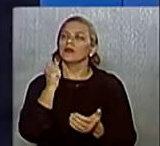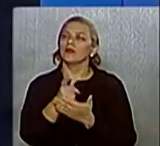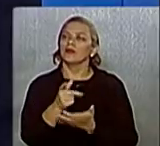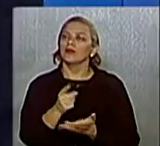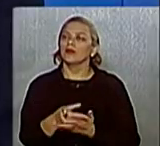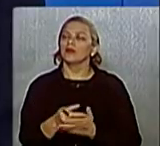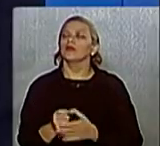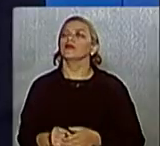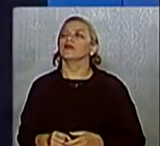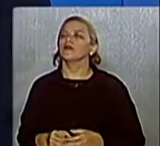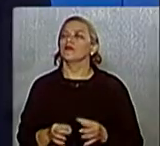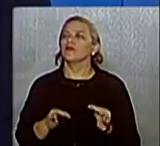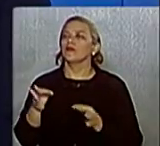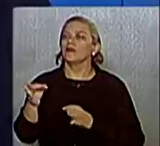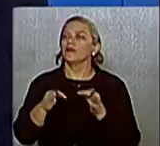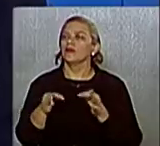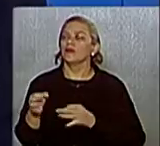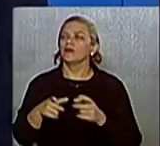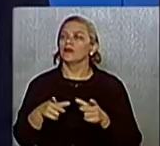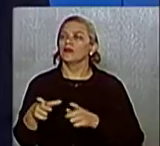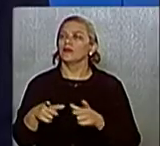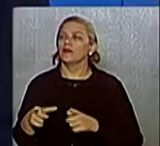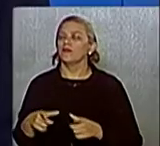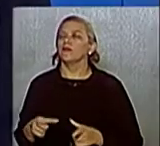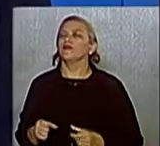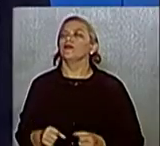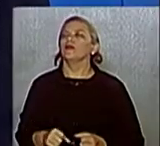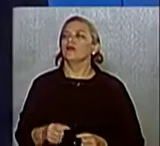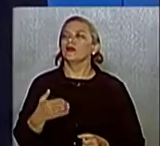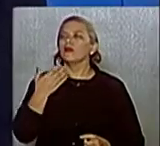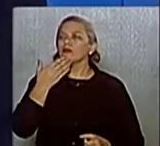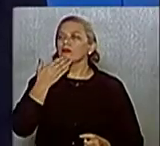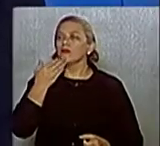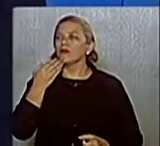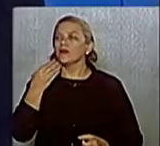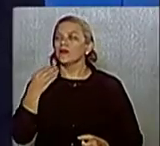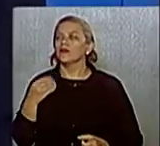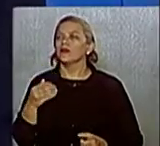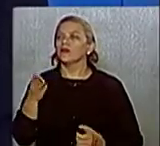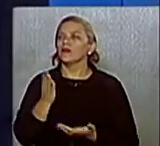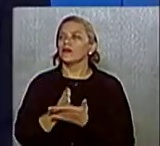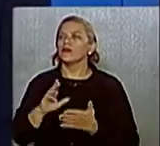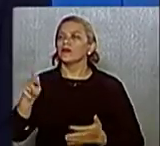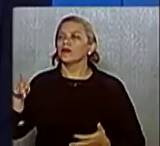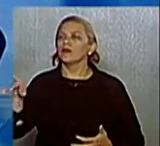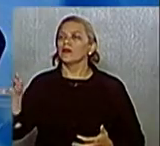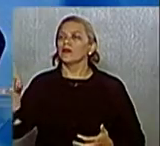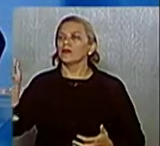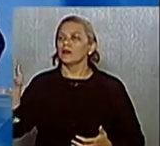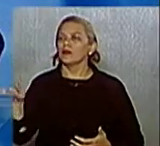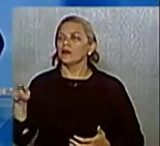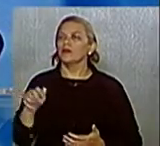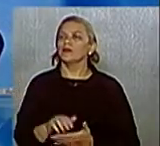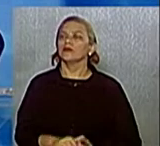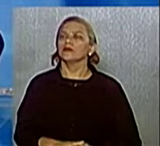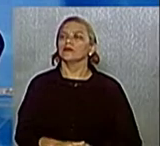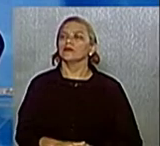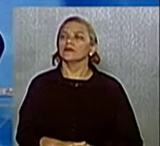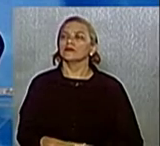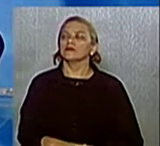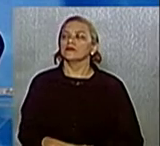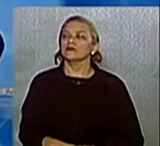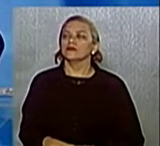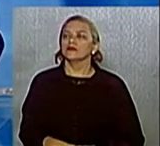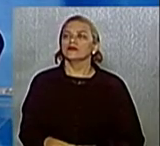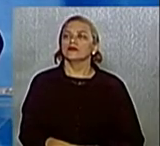organizado. Mas o agente Antipoera vai acabar com o pó e com o barro na vida desses cidadãos. Agora um minuto para